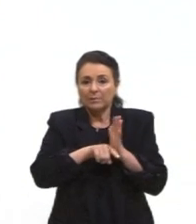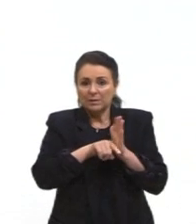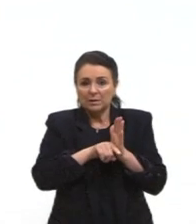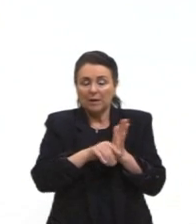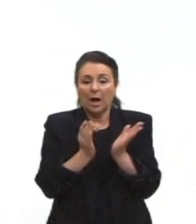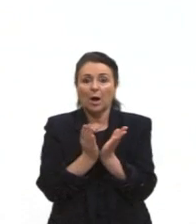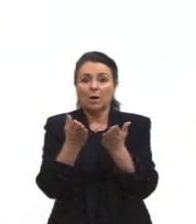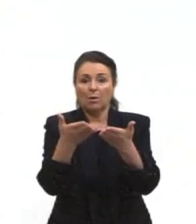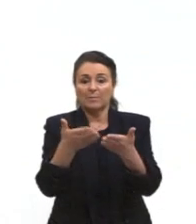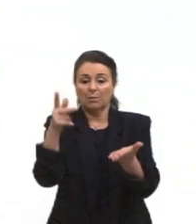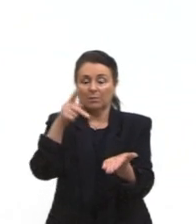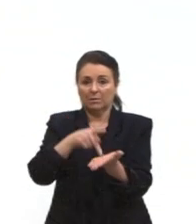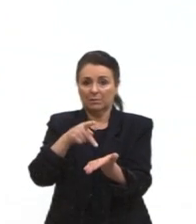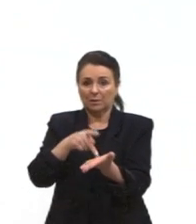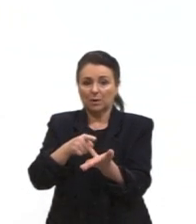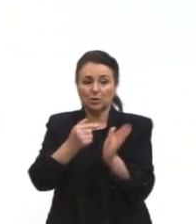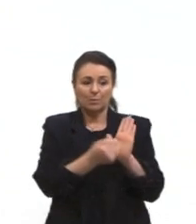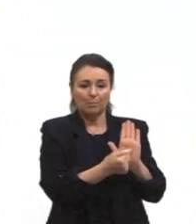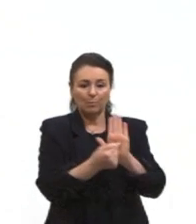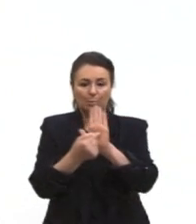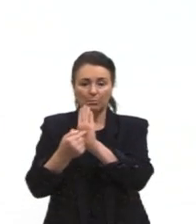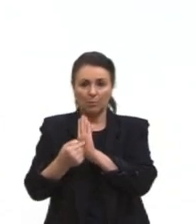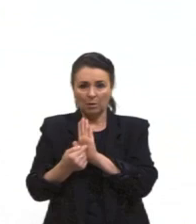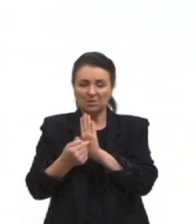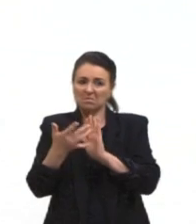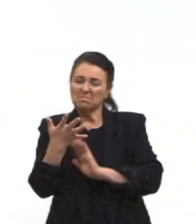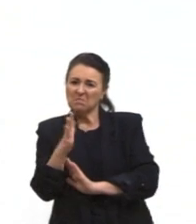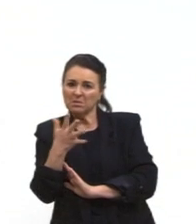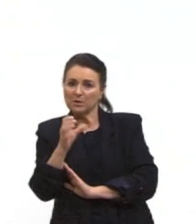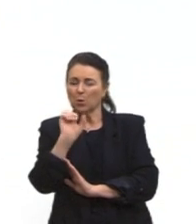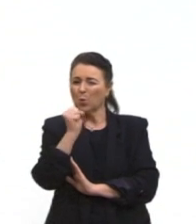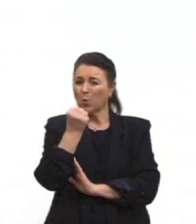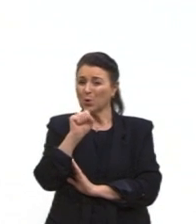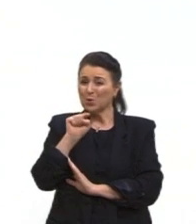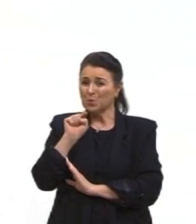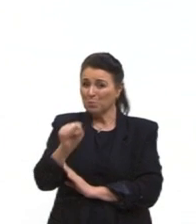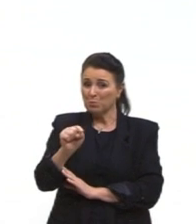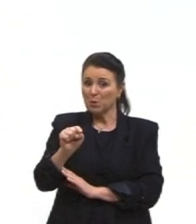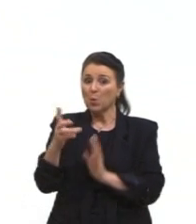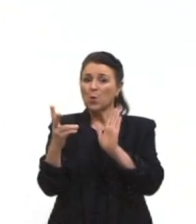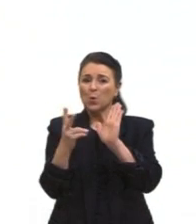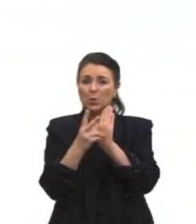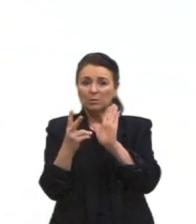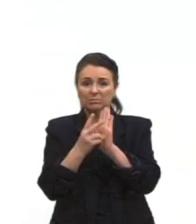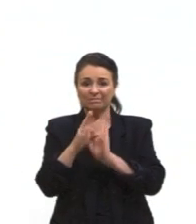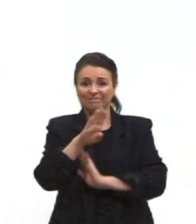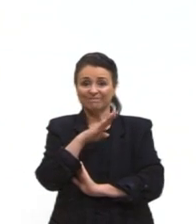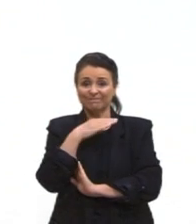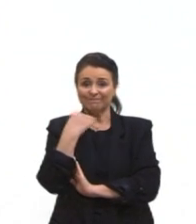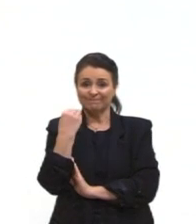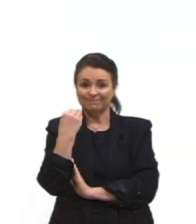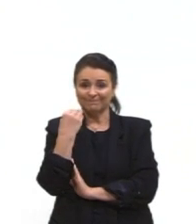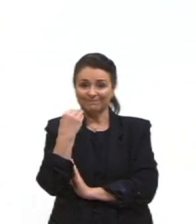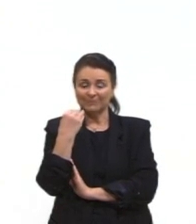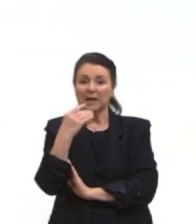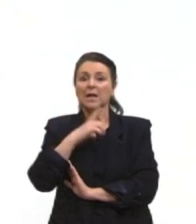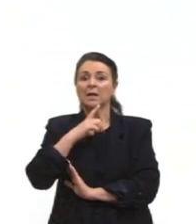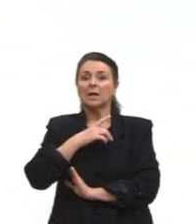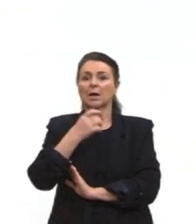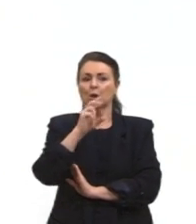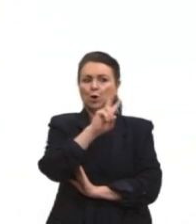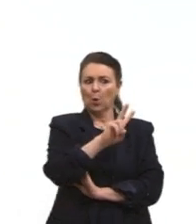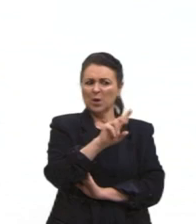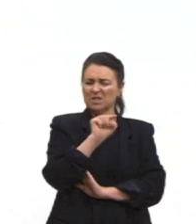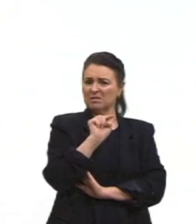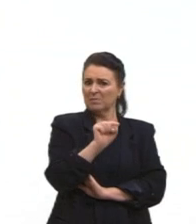da Verdade, por exemplo, já mostram que pelo menos 8 mil indígenas foram mortos. Então, tem esses 2 mil por